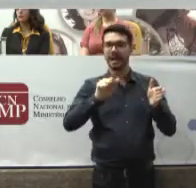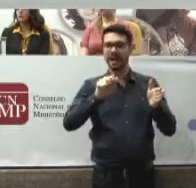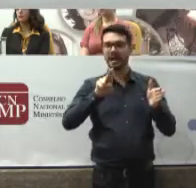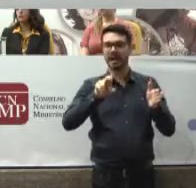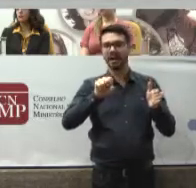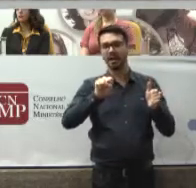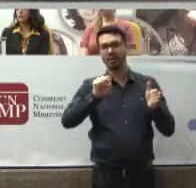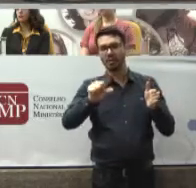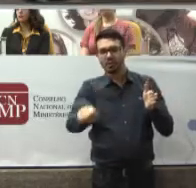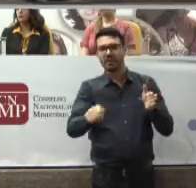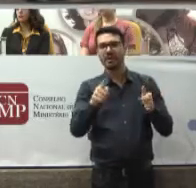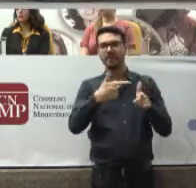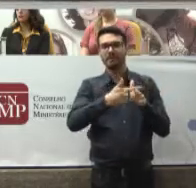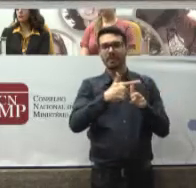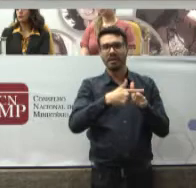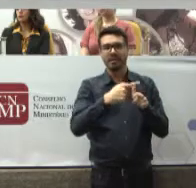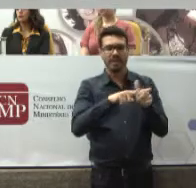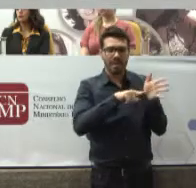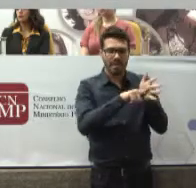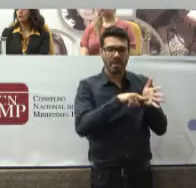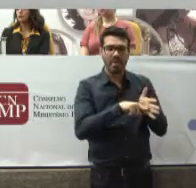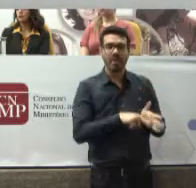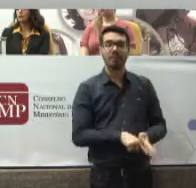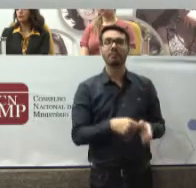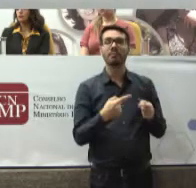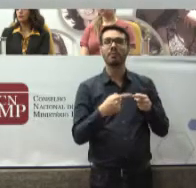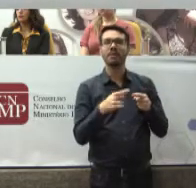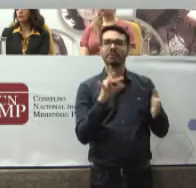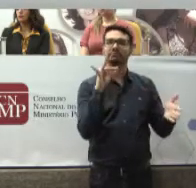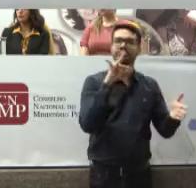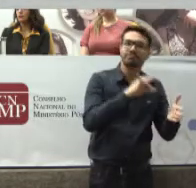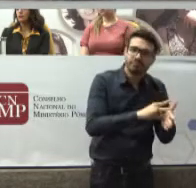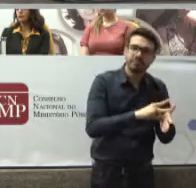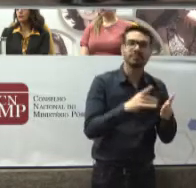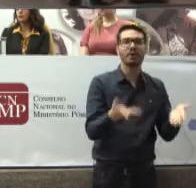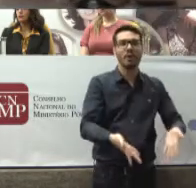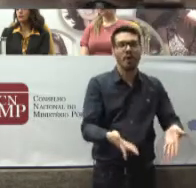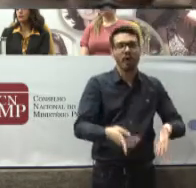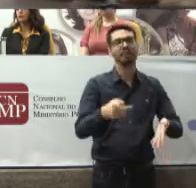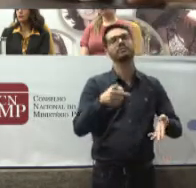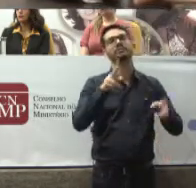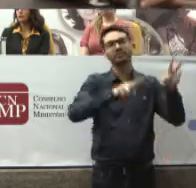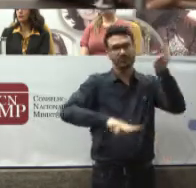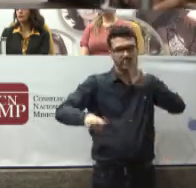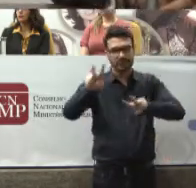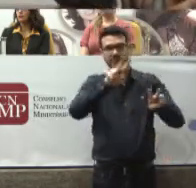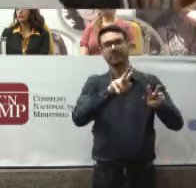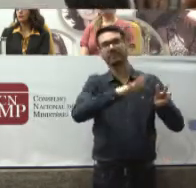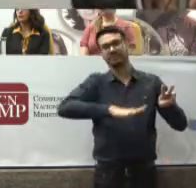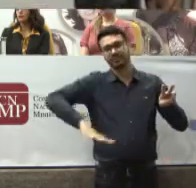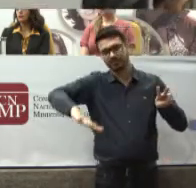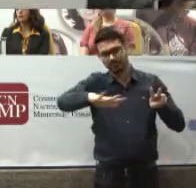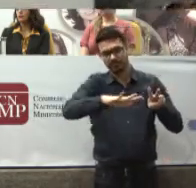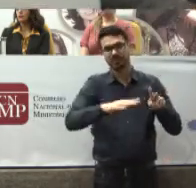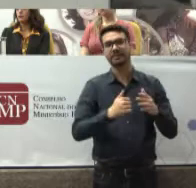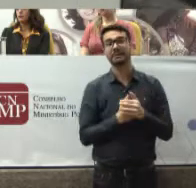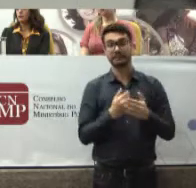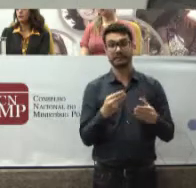que tornam esta realidade hoje Tão visível no âmbito do nosso sistema